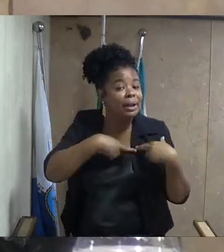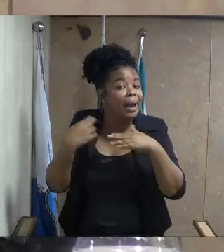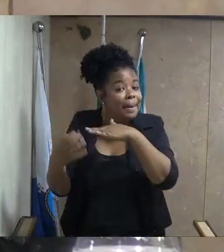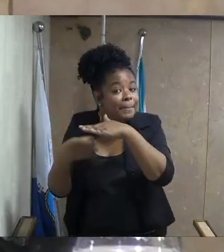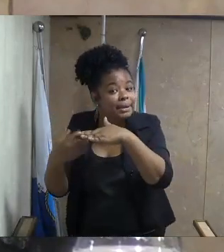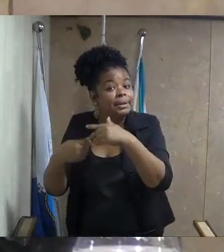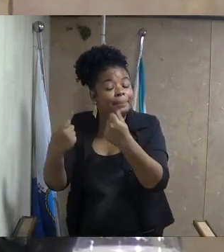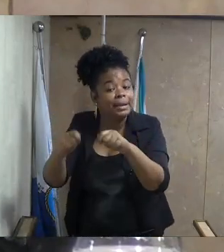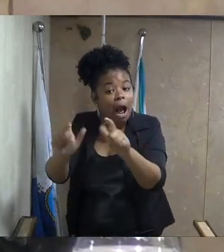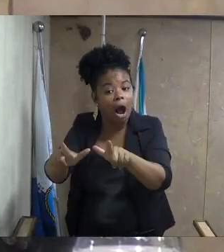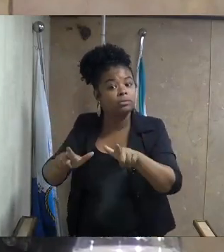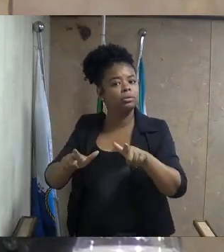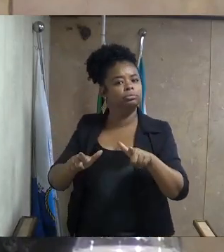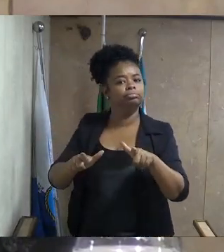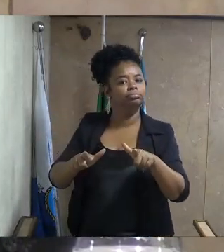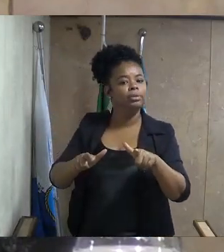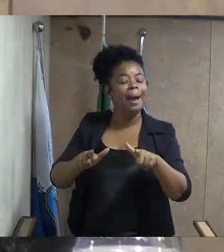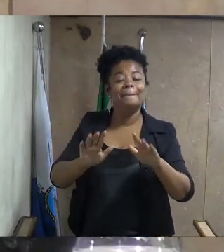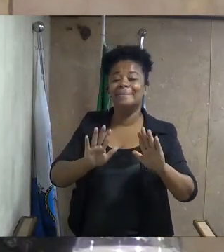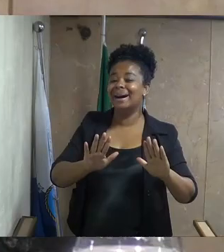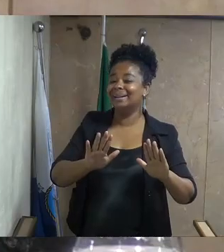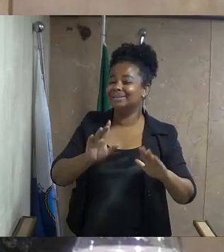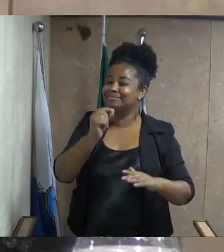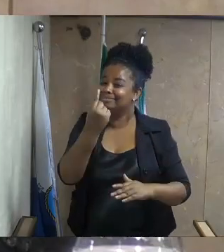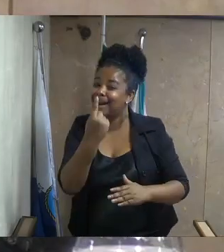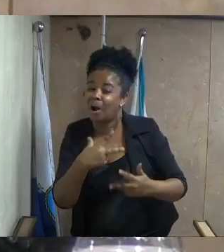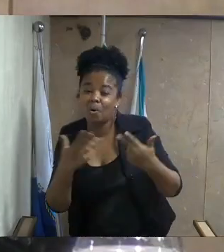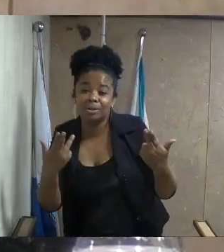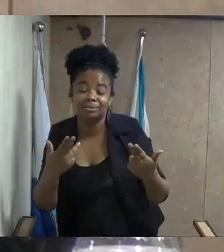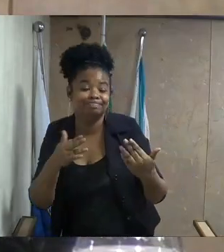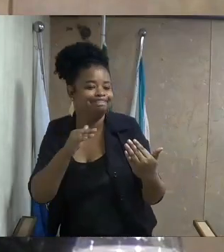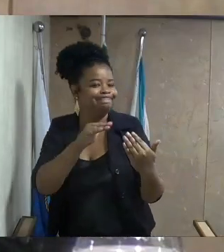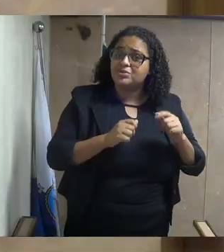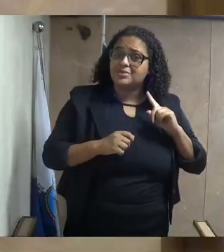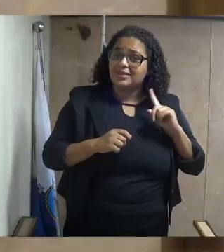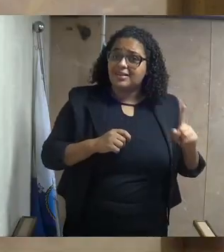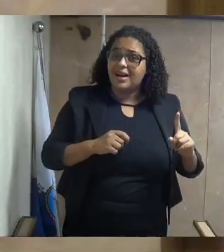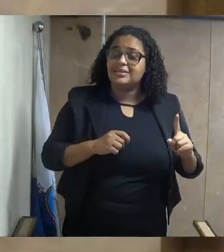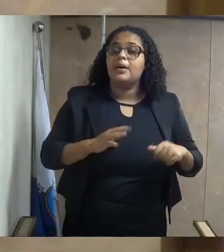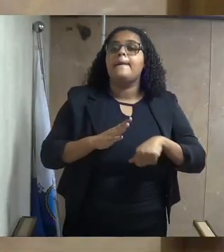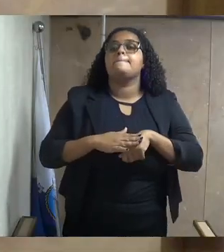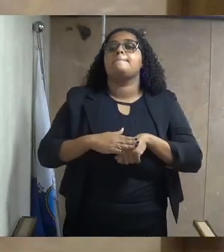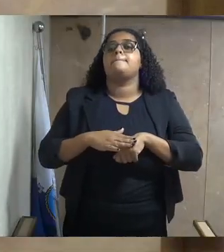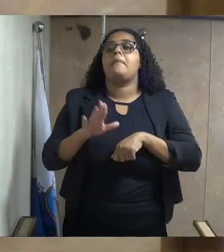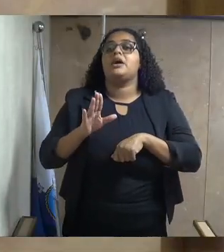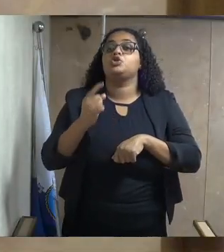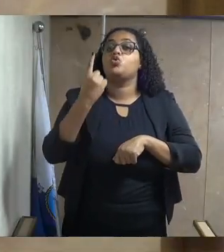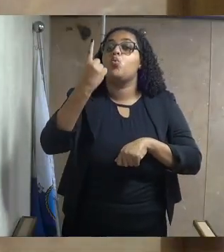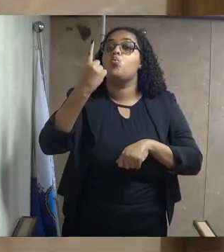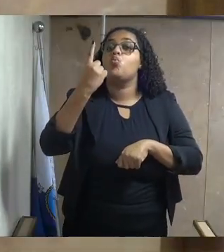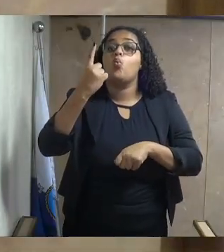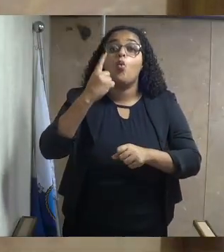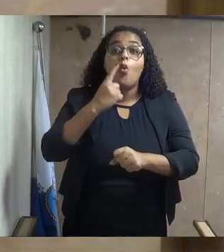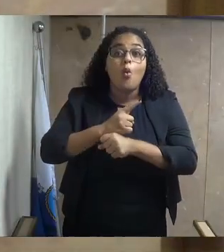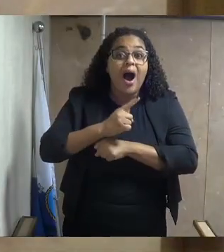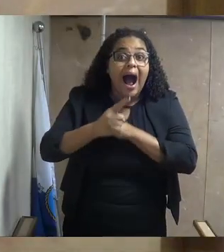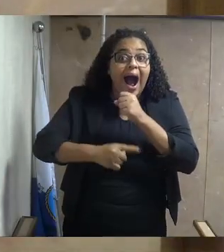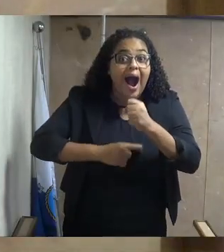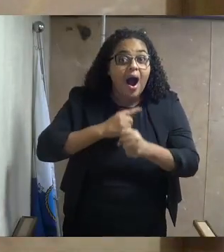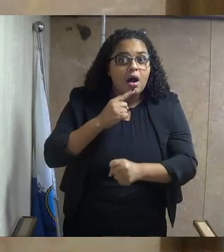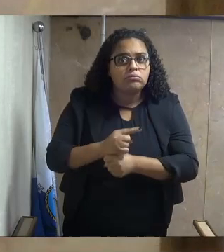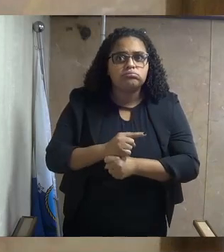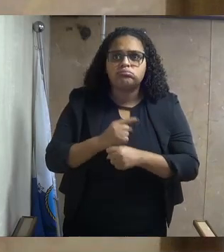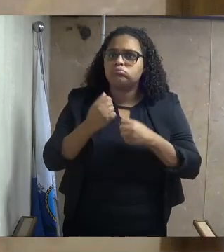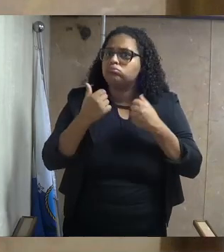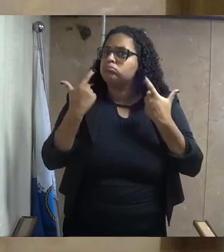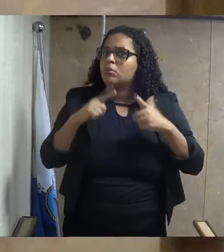concorda com a forma que está sendo tratado o transporte público na nossa cidade. Faz mais de um ano que nós não temos ônibus